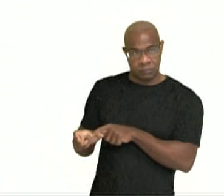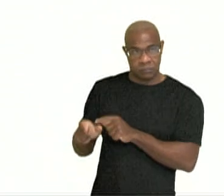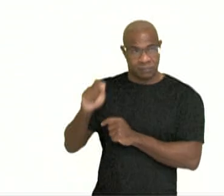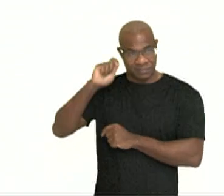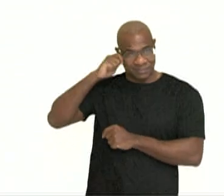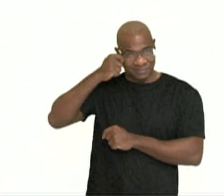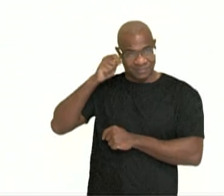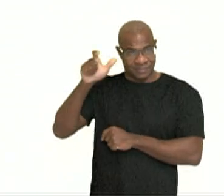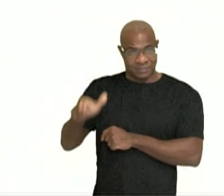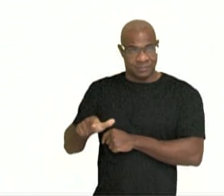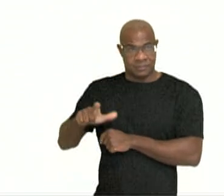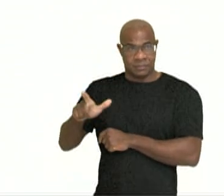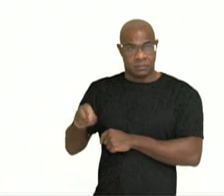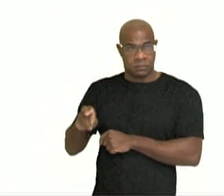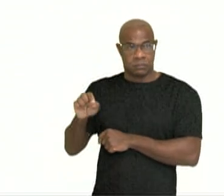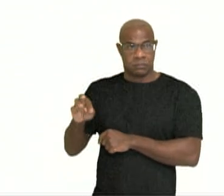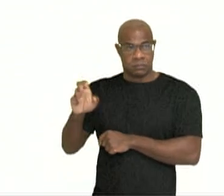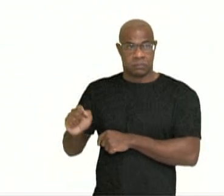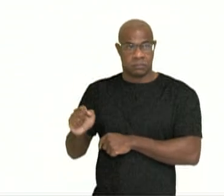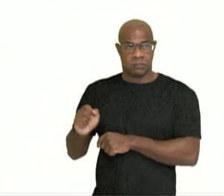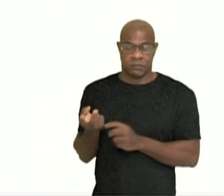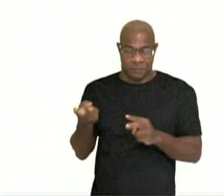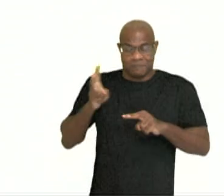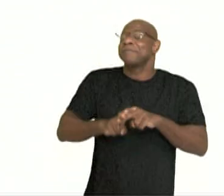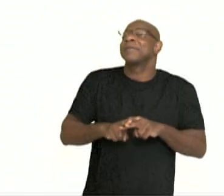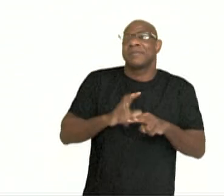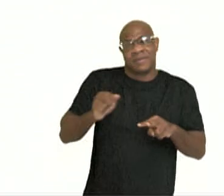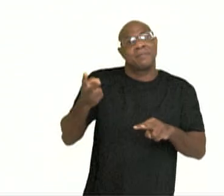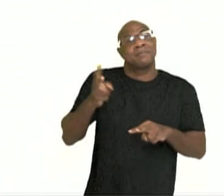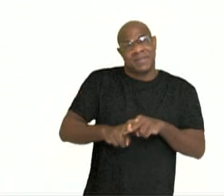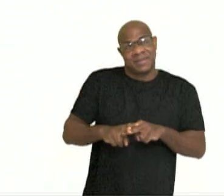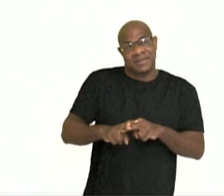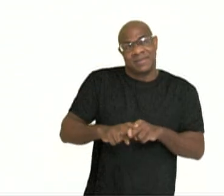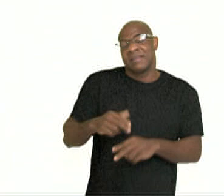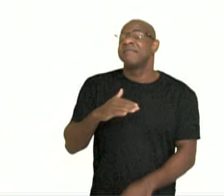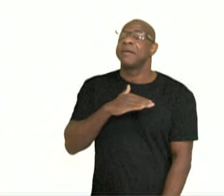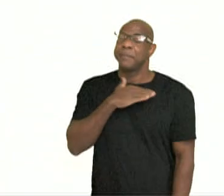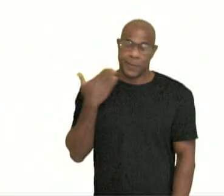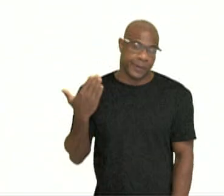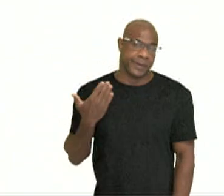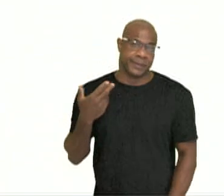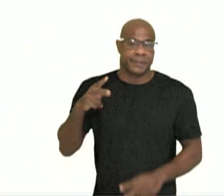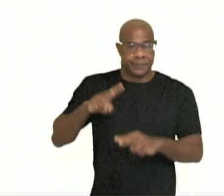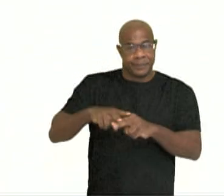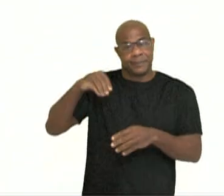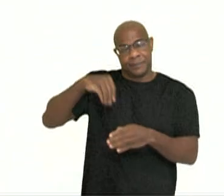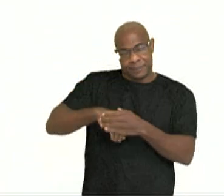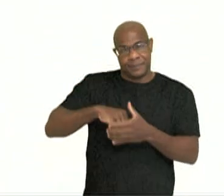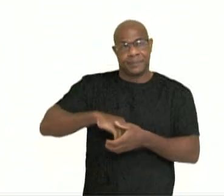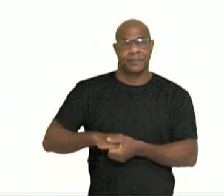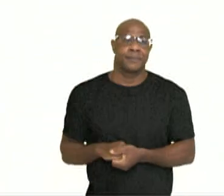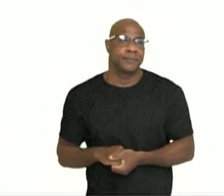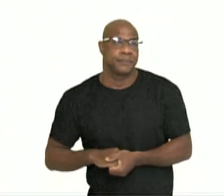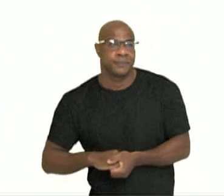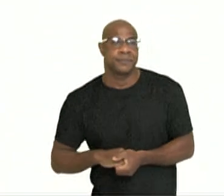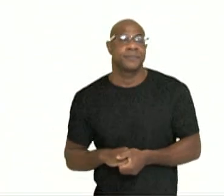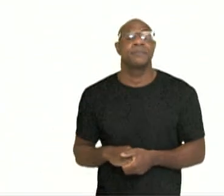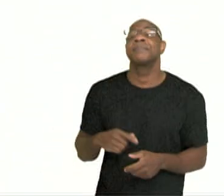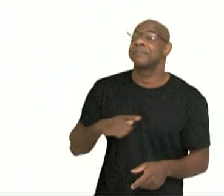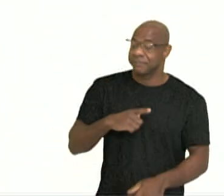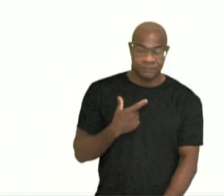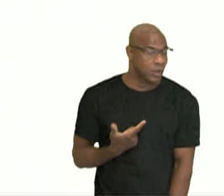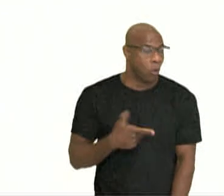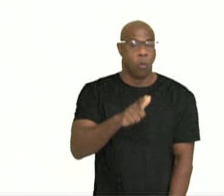levado para a França, onde ele vai acabar morrendo, numa tentativa de acabar com essa rebelião. Porém, não vai dar certo, porque vão surgir